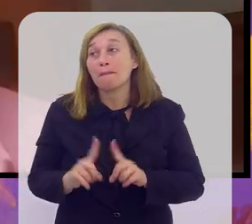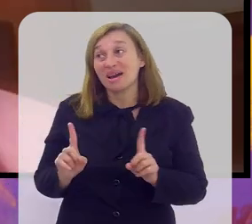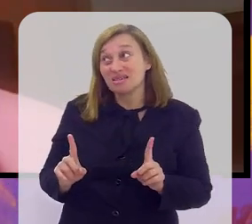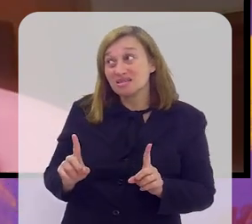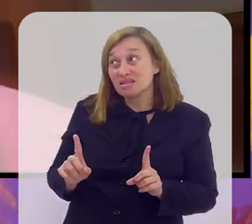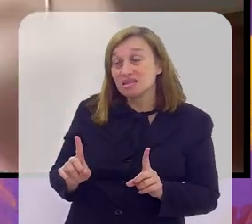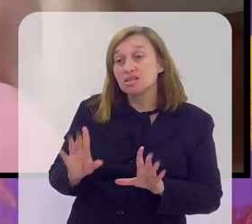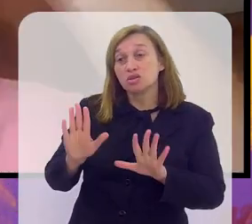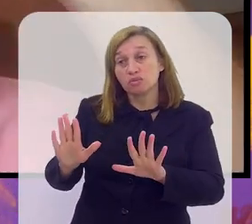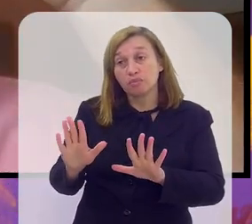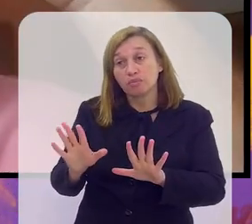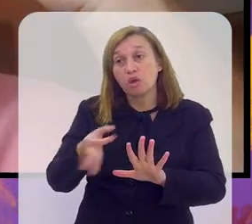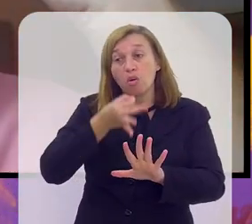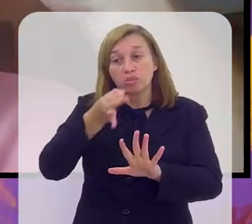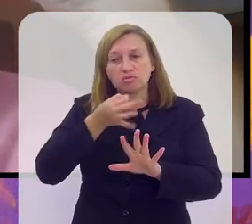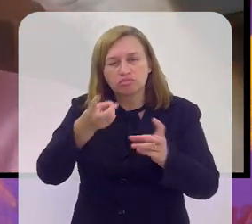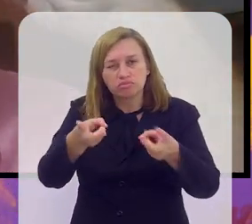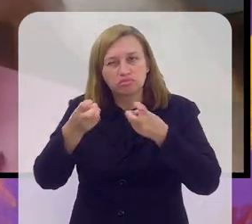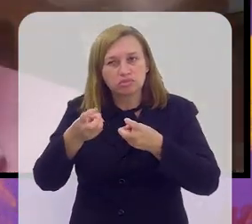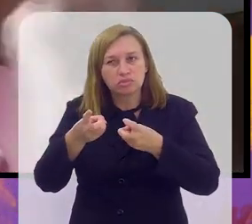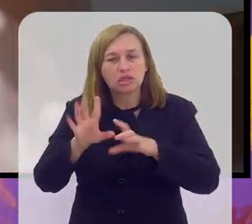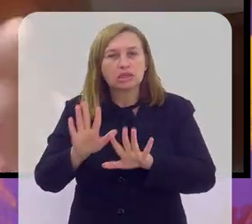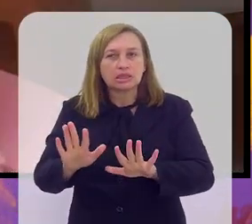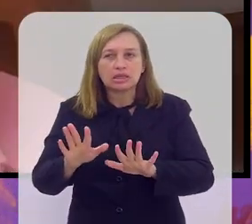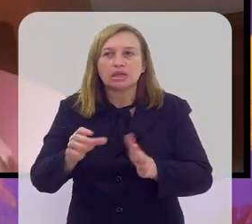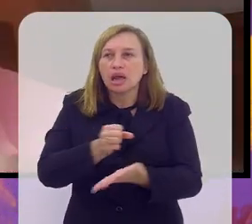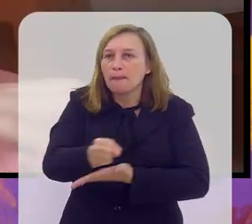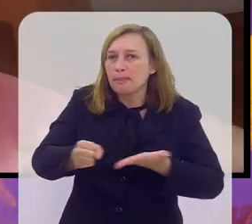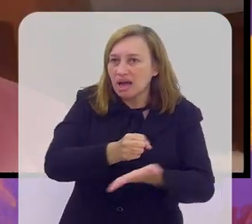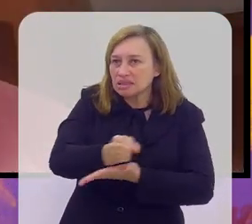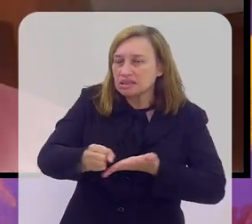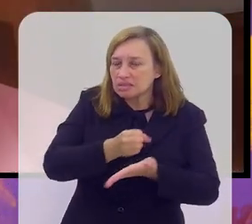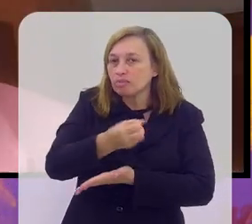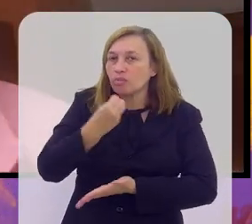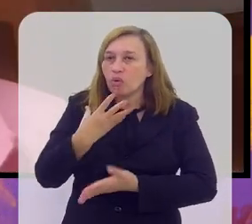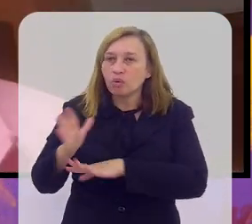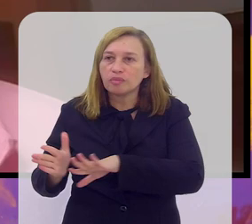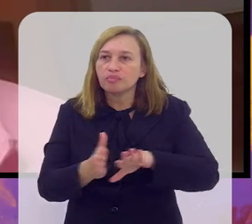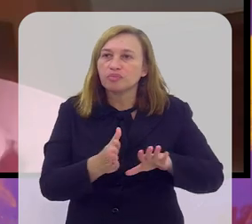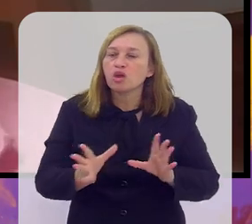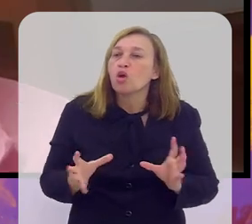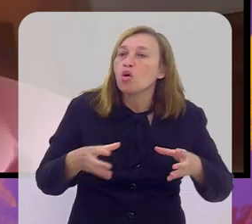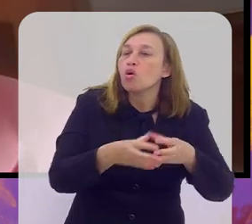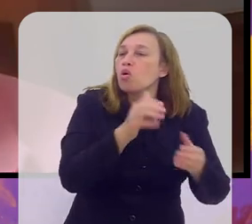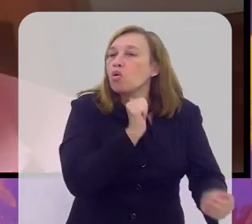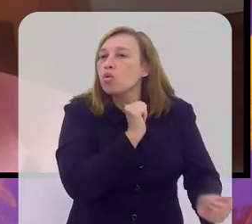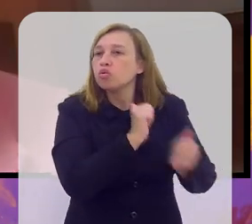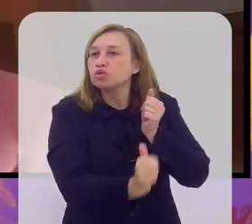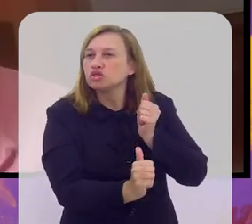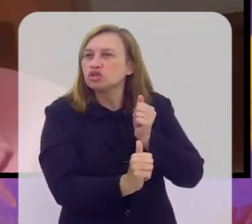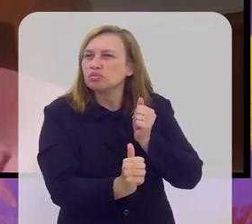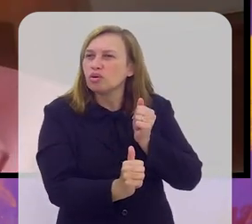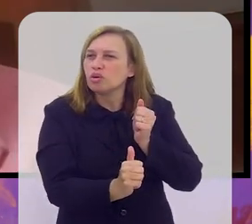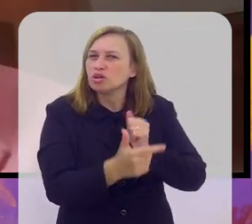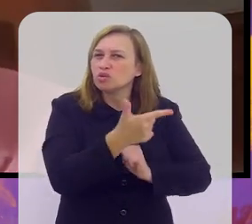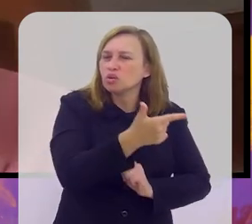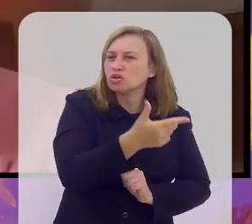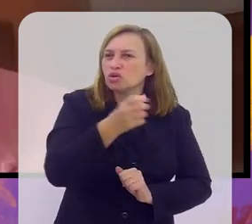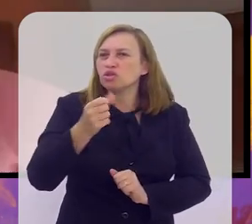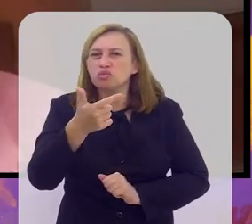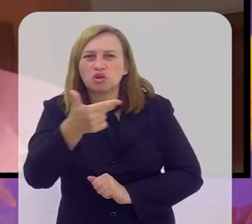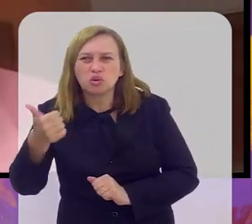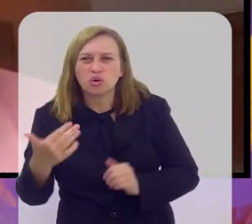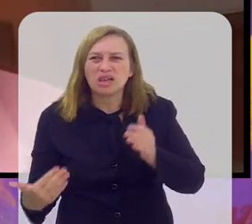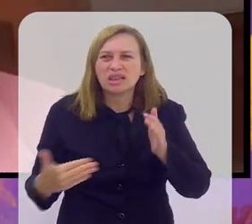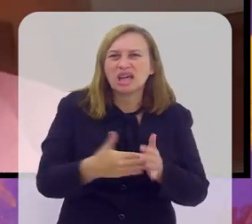sim, Rui. Mas, assim, só um contraponto em relação a essa sua percepção, que ela tem base genuína. O futebol, tirando 2002,